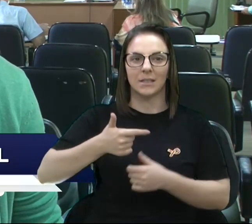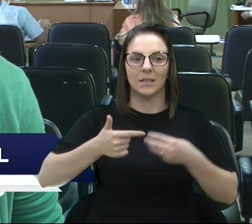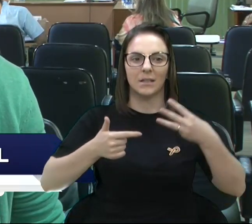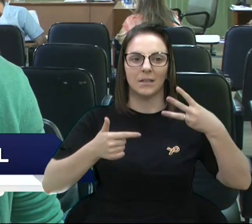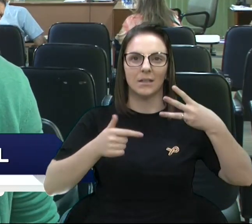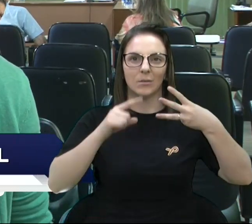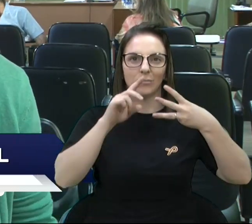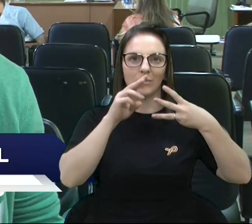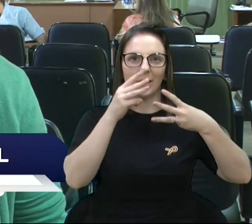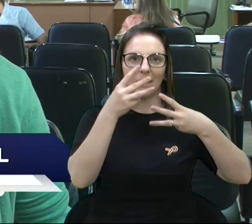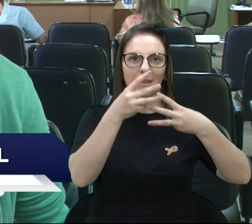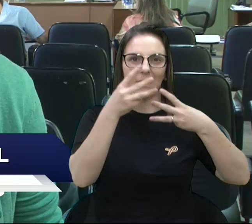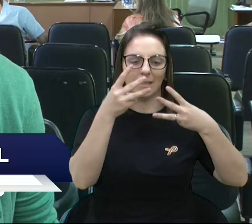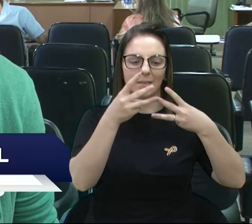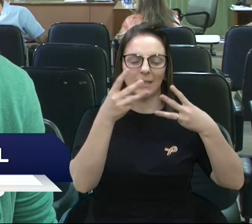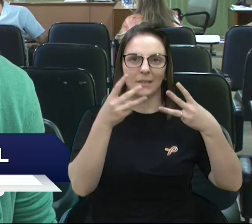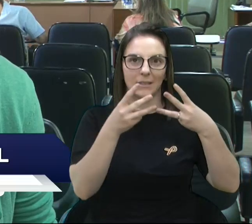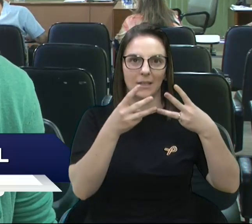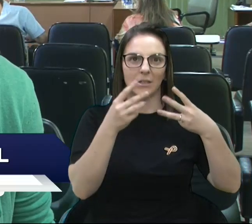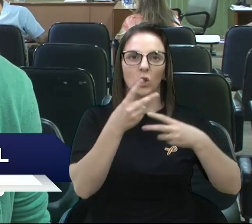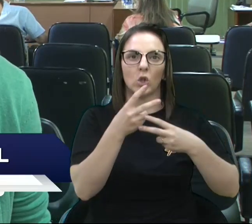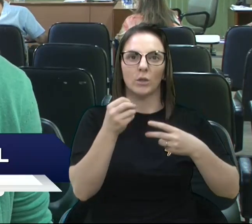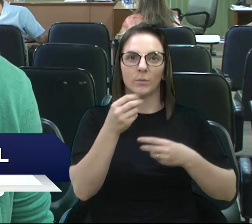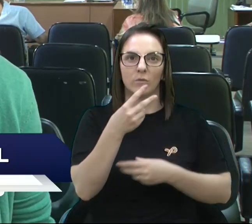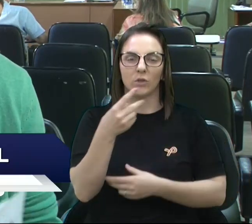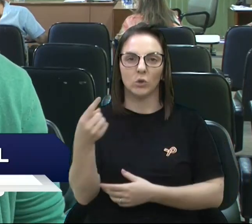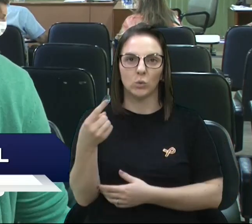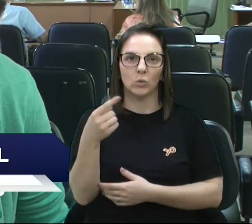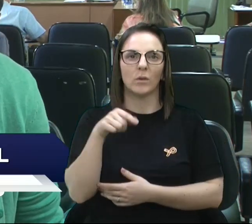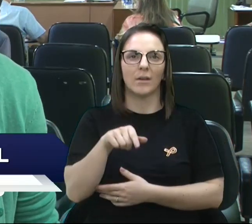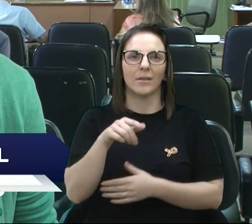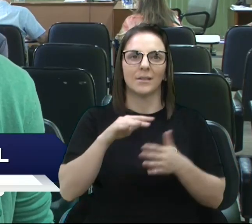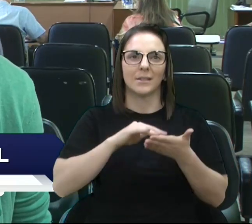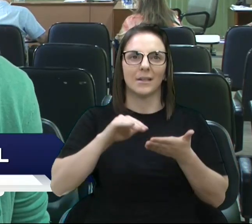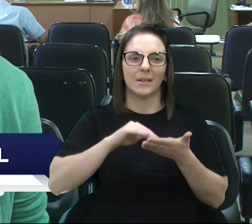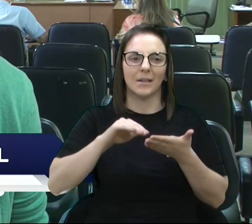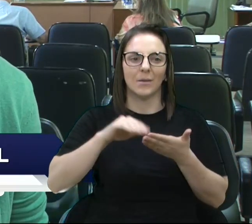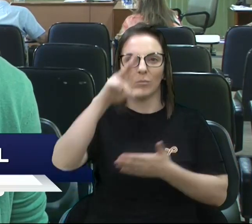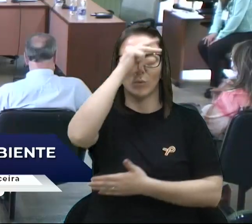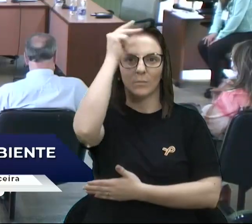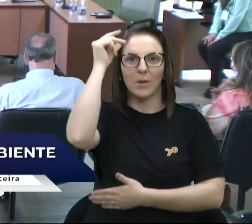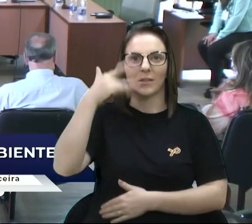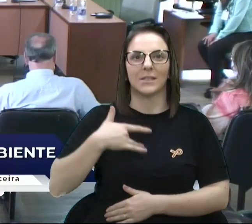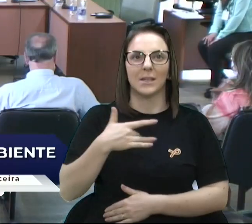2021 da Secretaria Municipal da Saúde. Acompanhe com a gente.